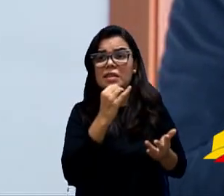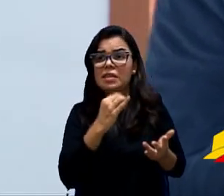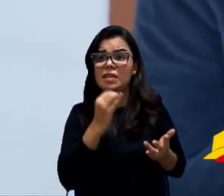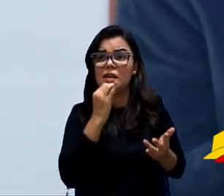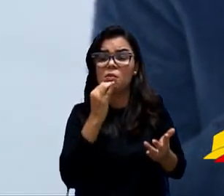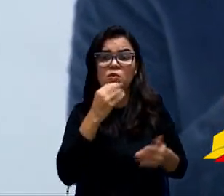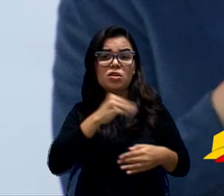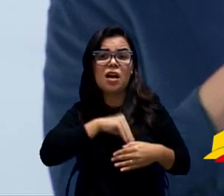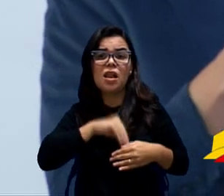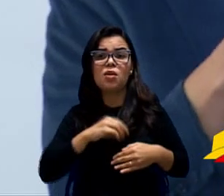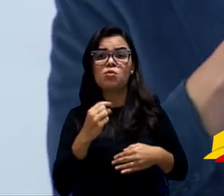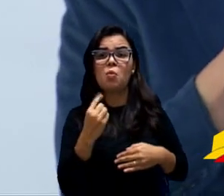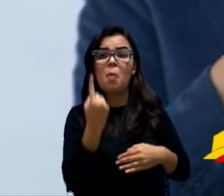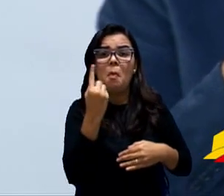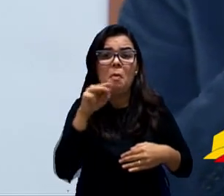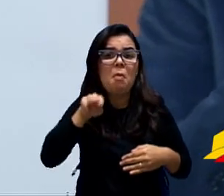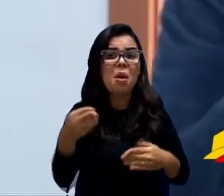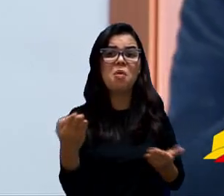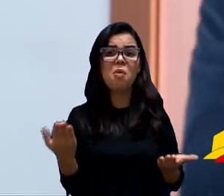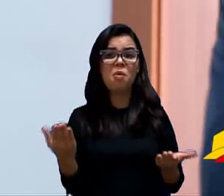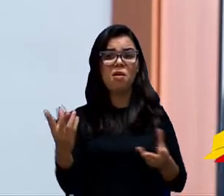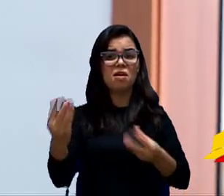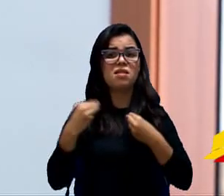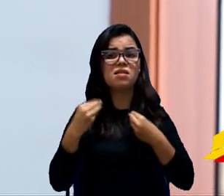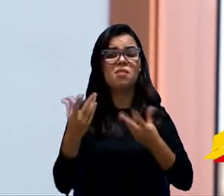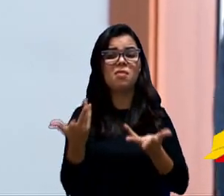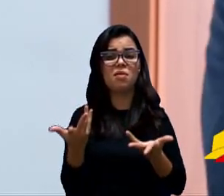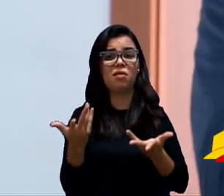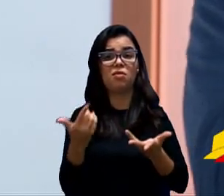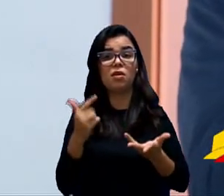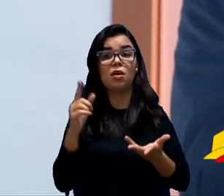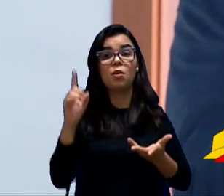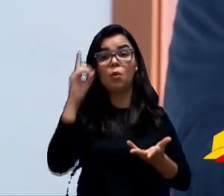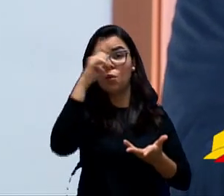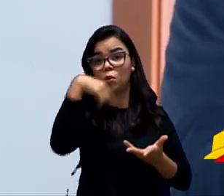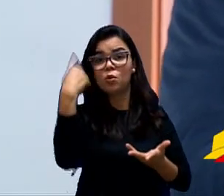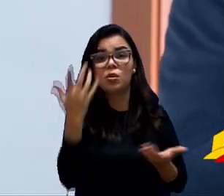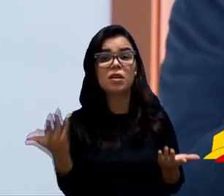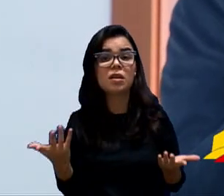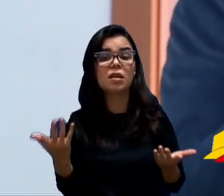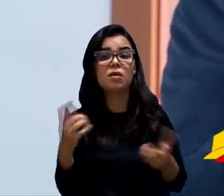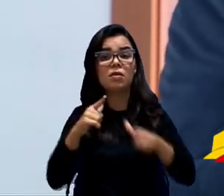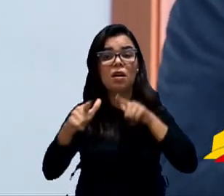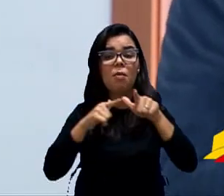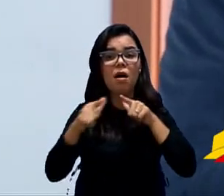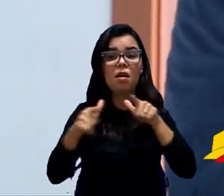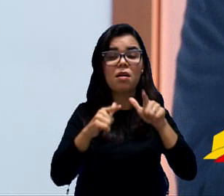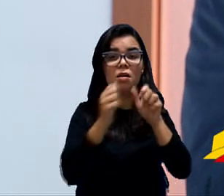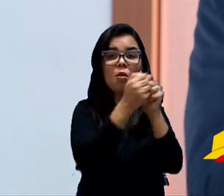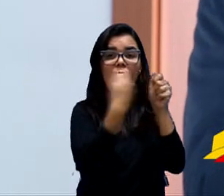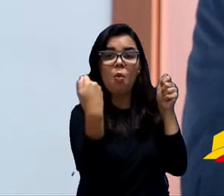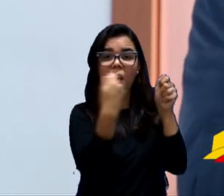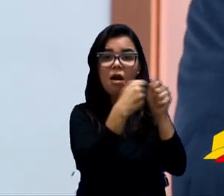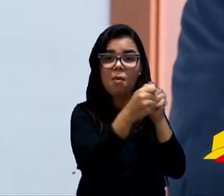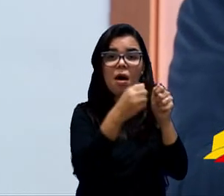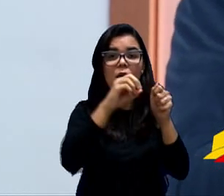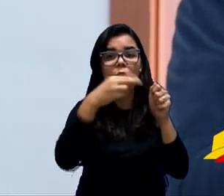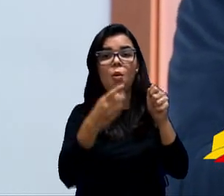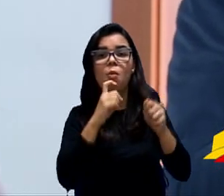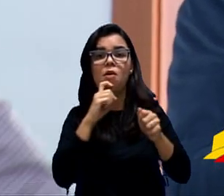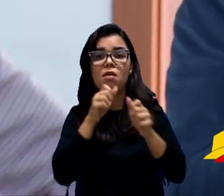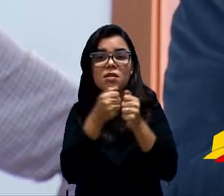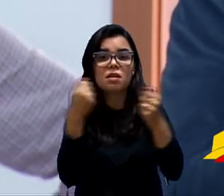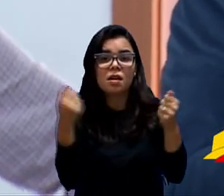quando ganha isso, e ela fica lá um ano inteiro pagando um armário. O ano inteiro pagando uma geladeira e perde. Então, é muito interessante a gente